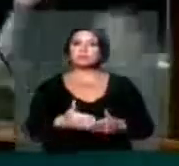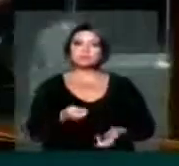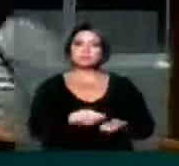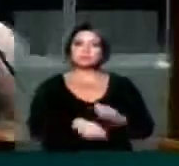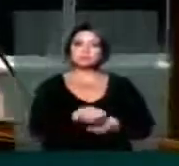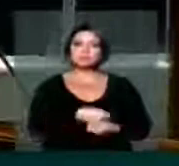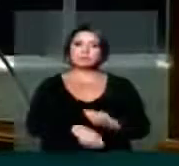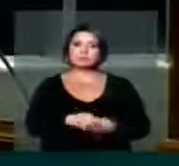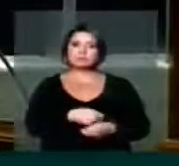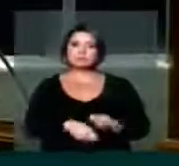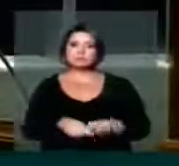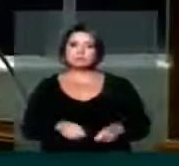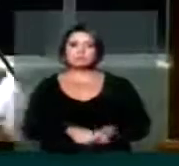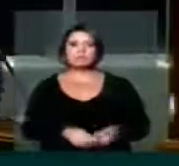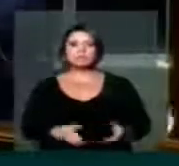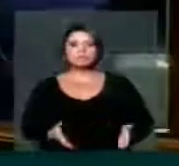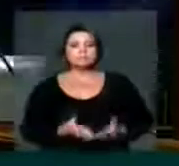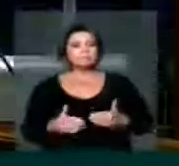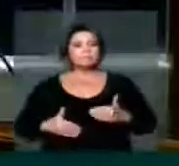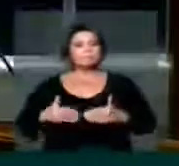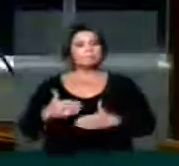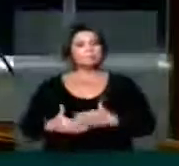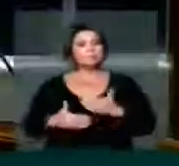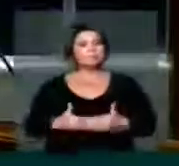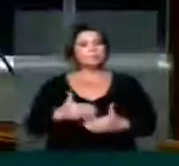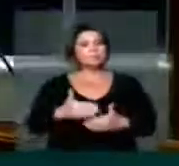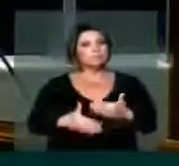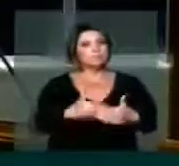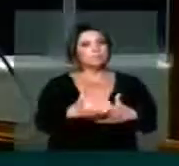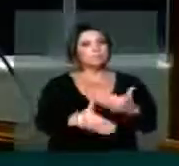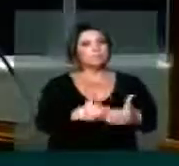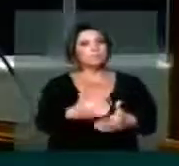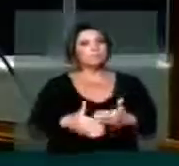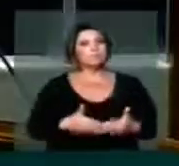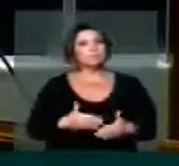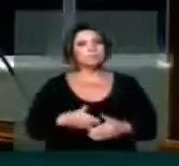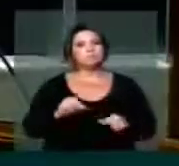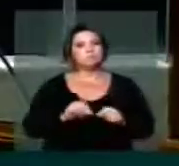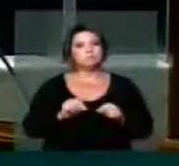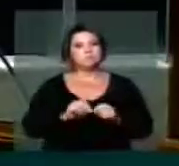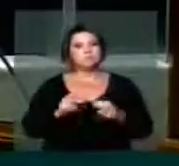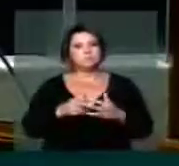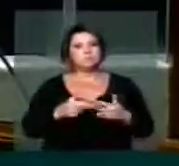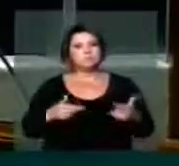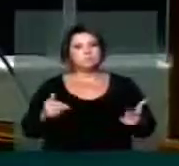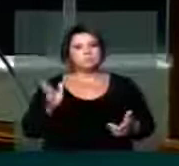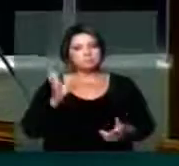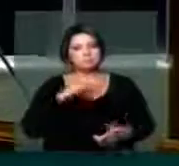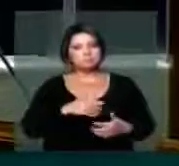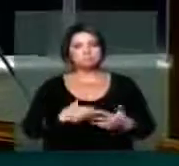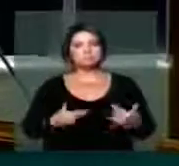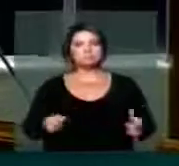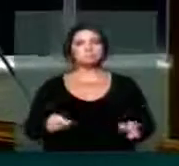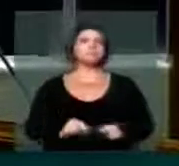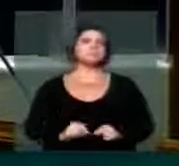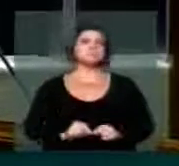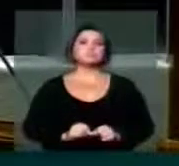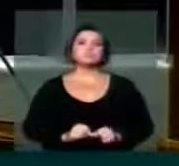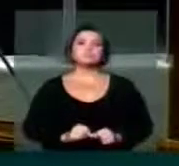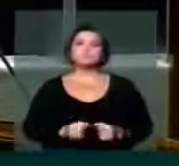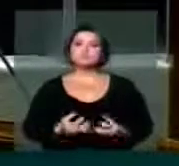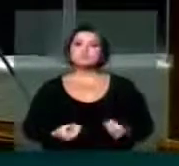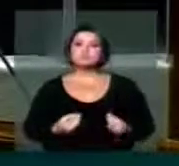financeirizado, prosseguindo nos seus muitos malfeitos. E é impressionante